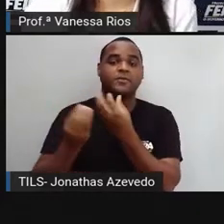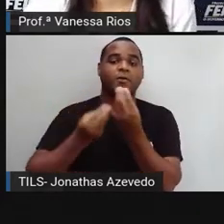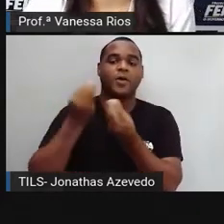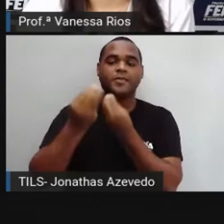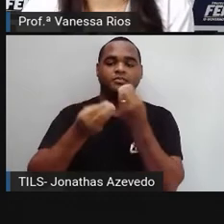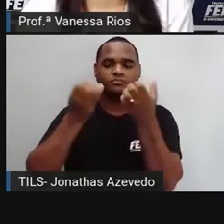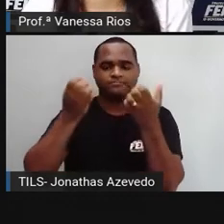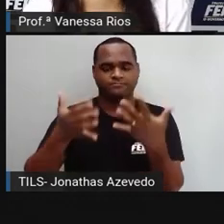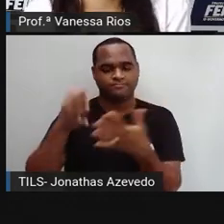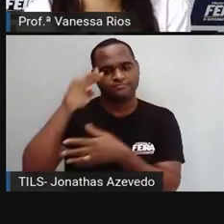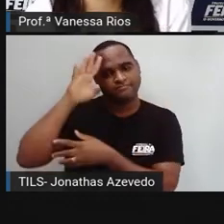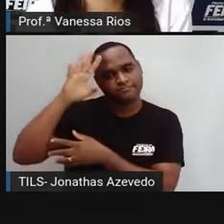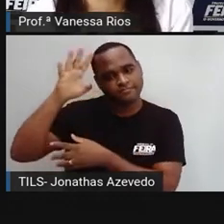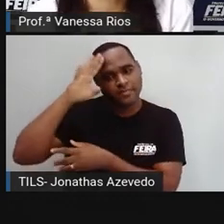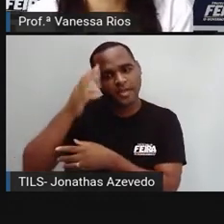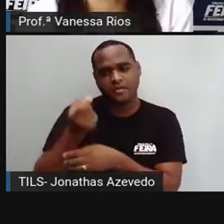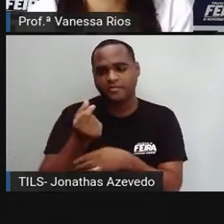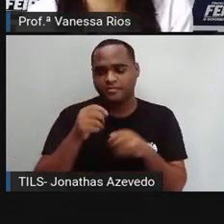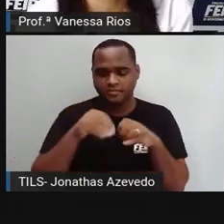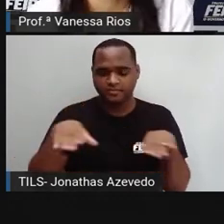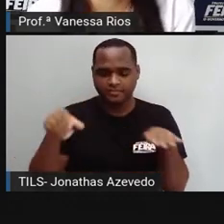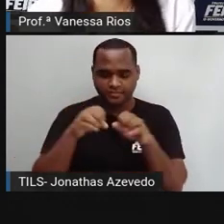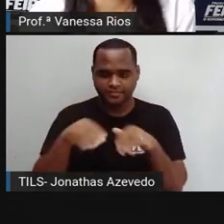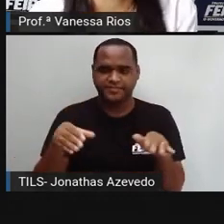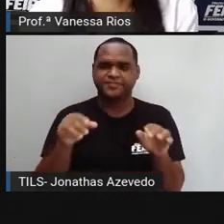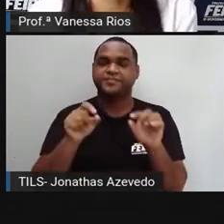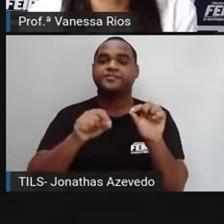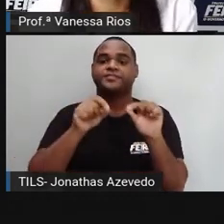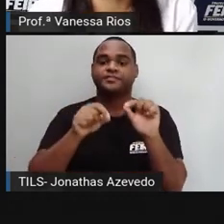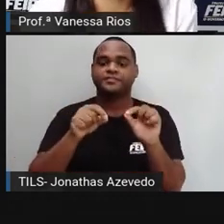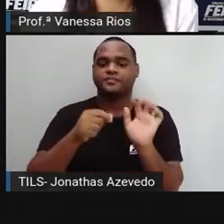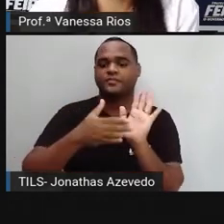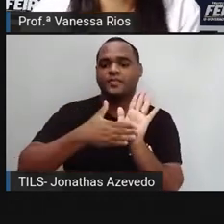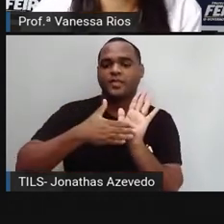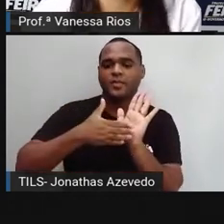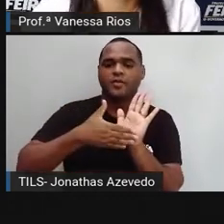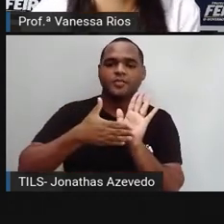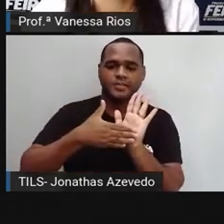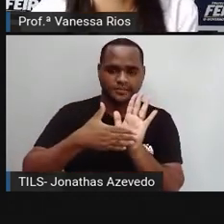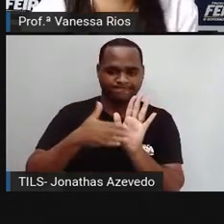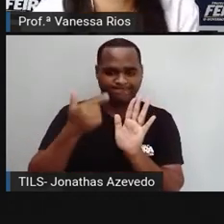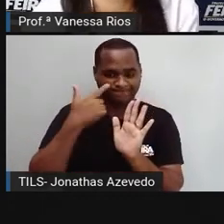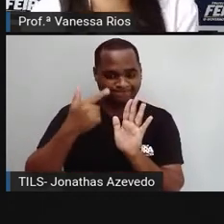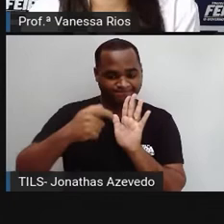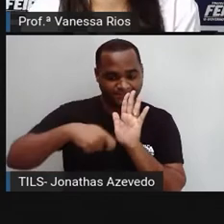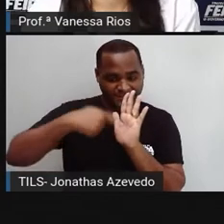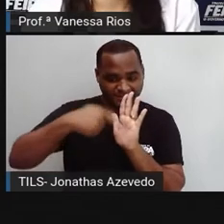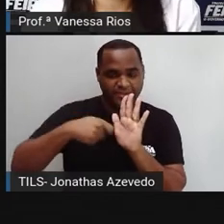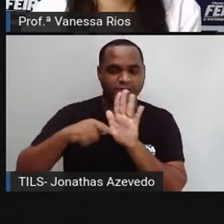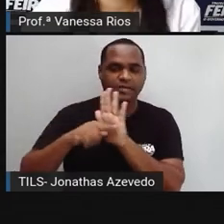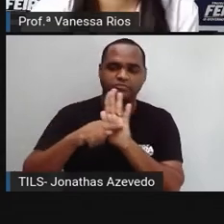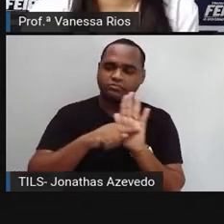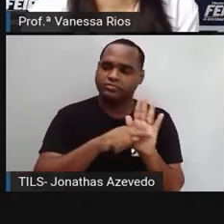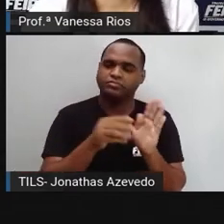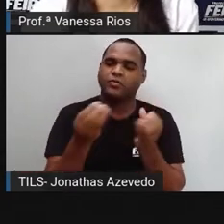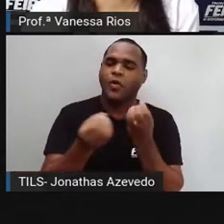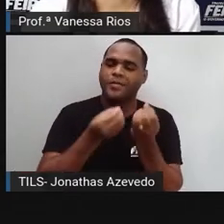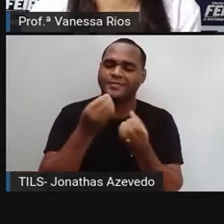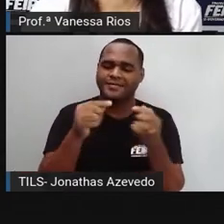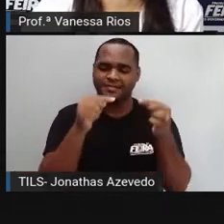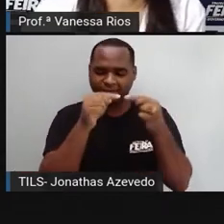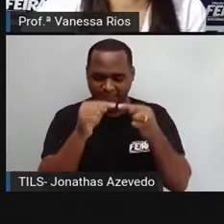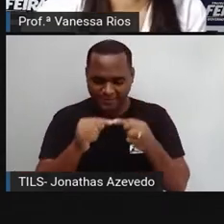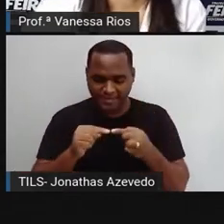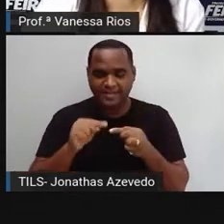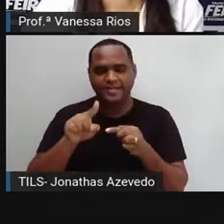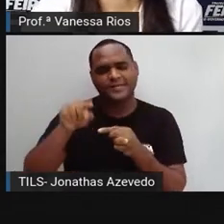se pensa no gastar dinheiro nas férias, a proposta aí para a nossa videoaula é entender de que forma nós podemos